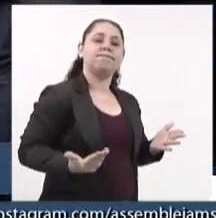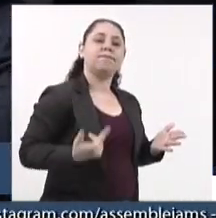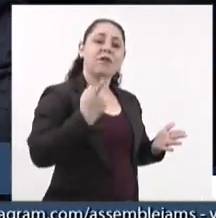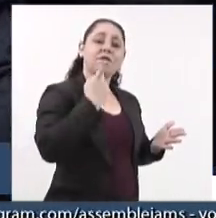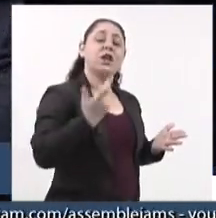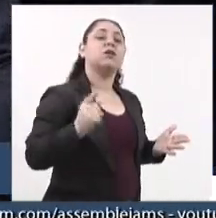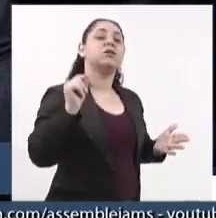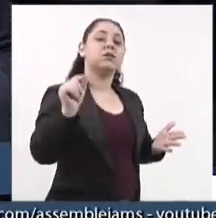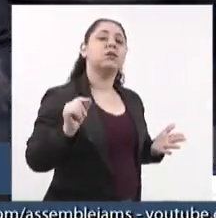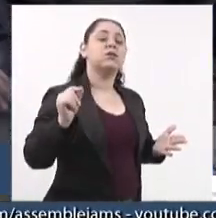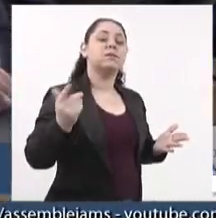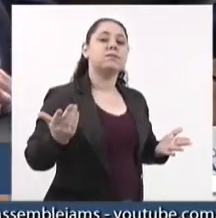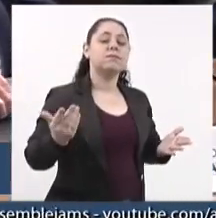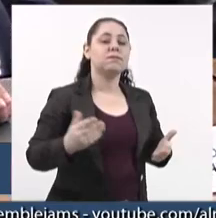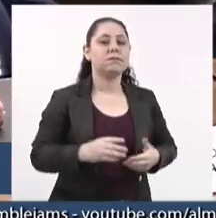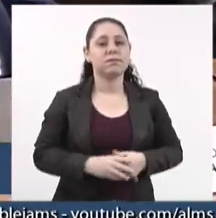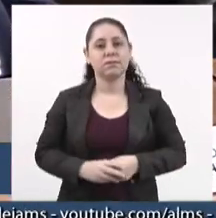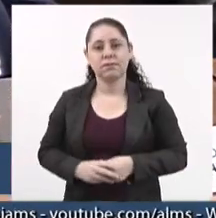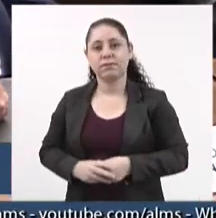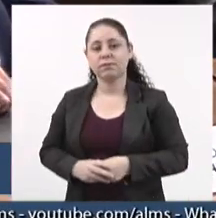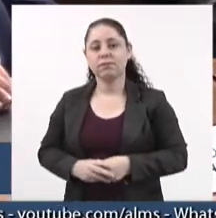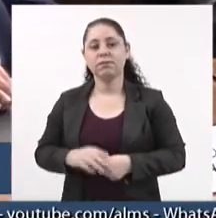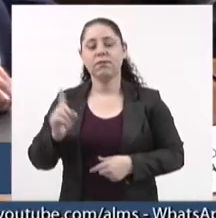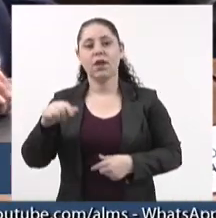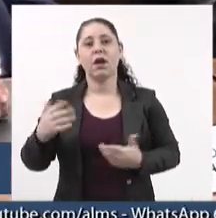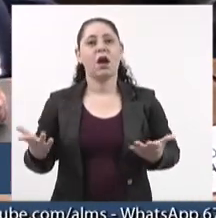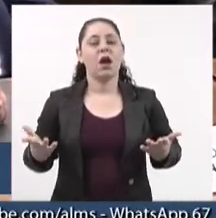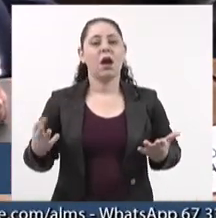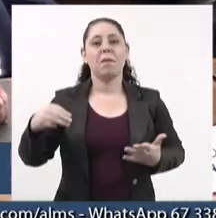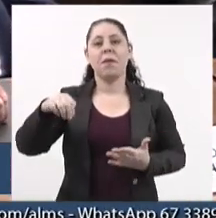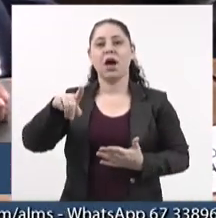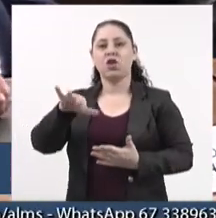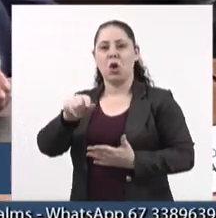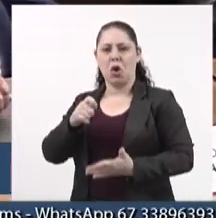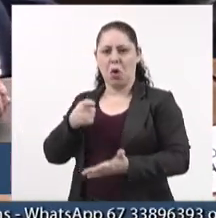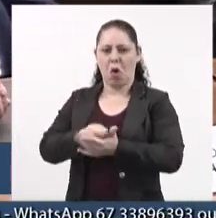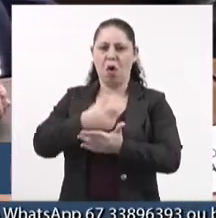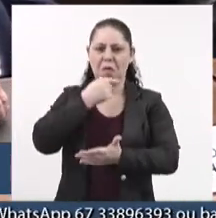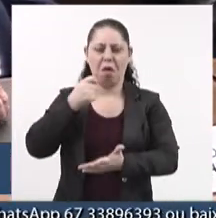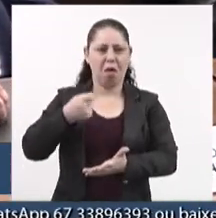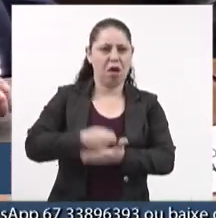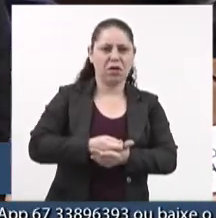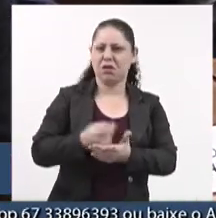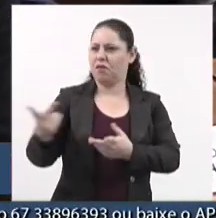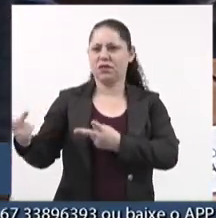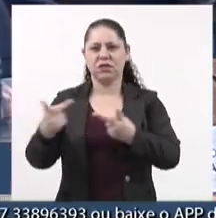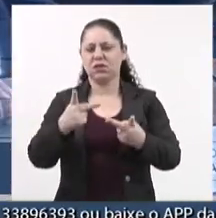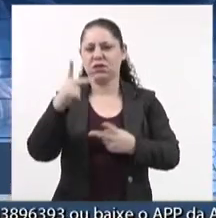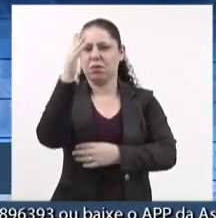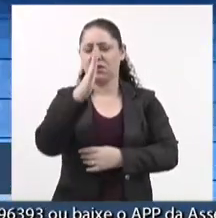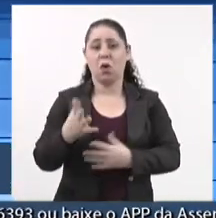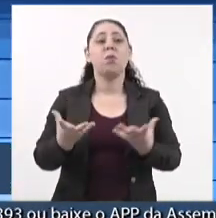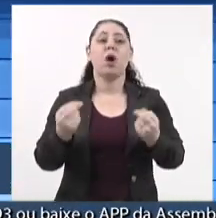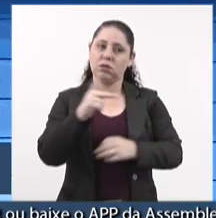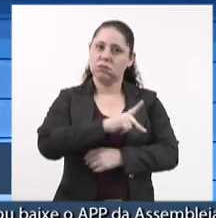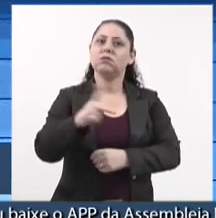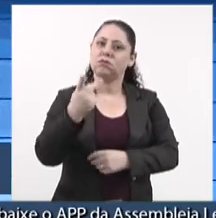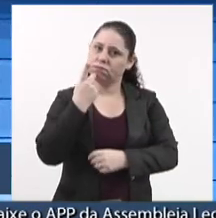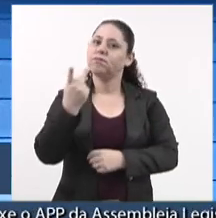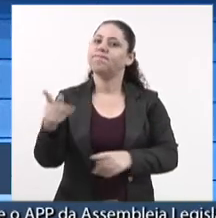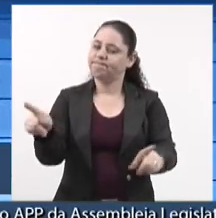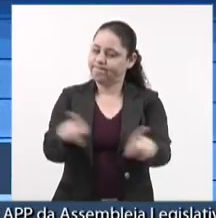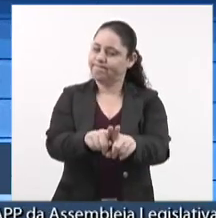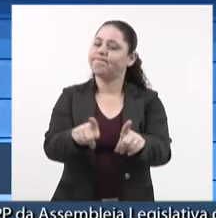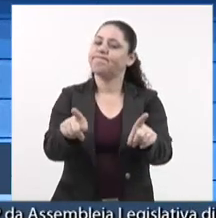Falaram que o Maduro, um ditador, não deveria visitar o Brasil? Muitos professores falaram